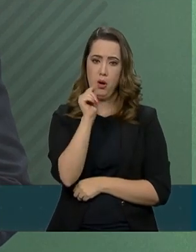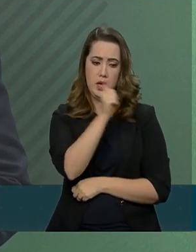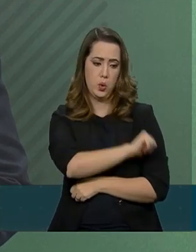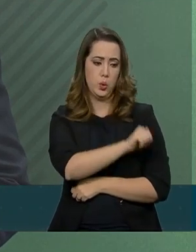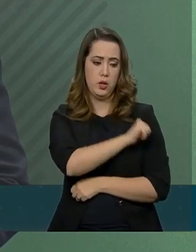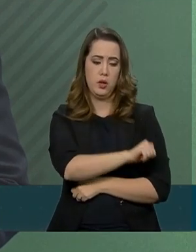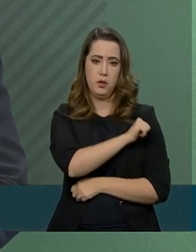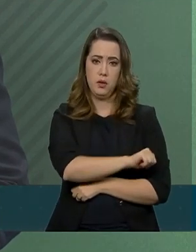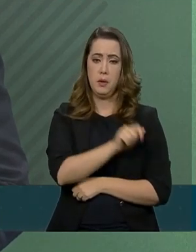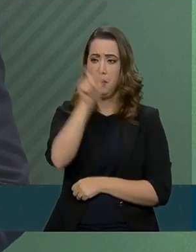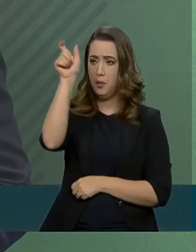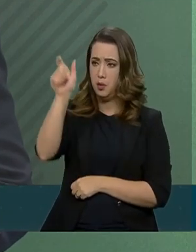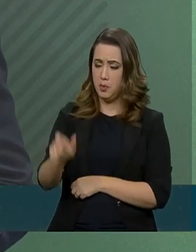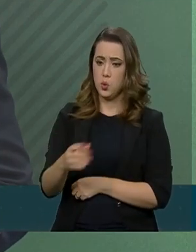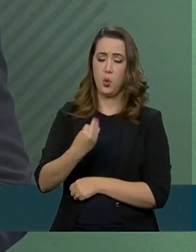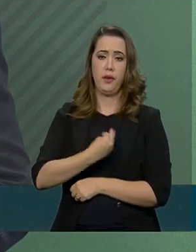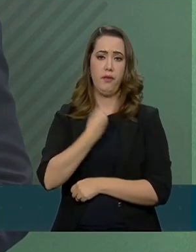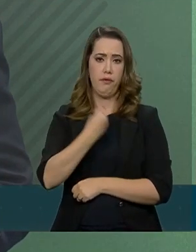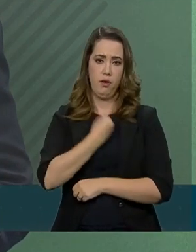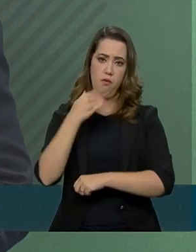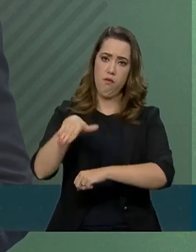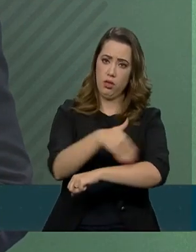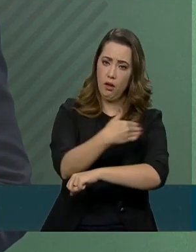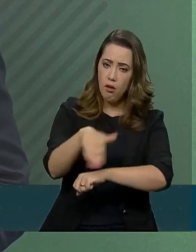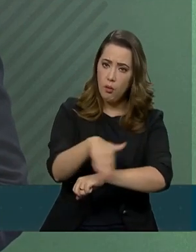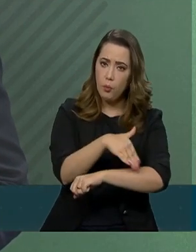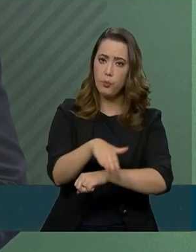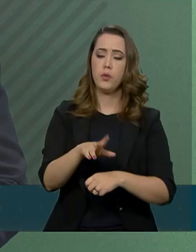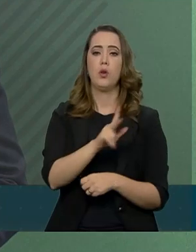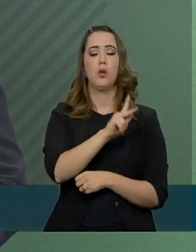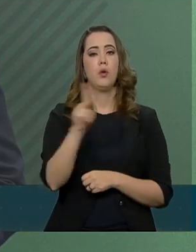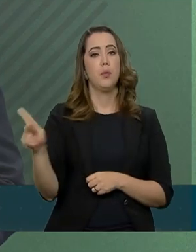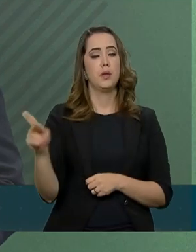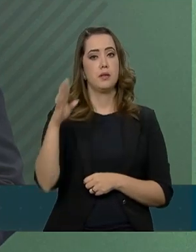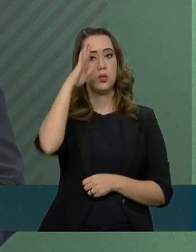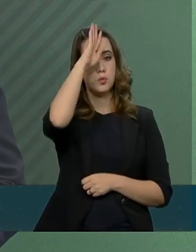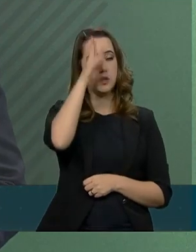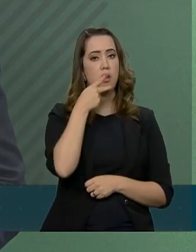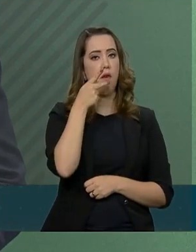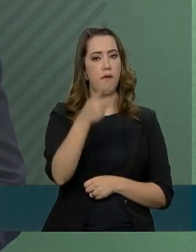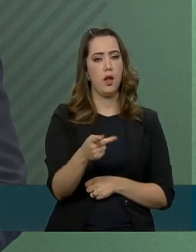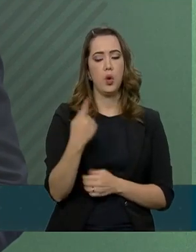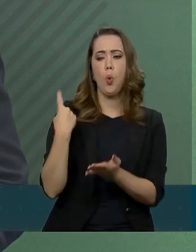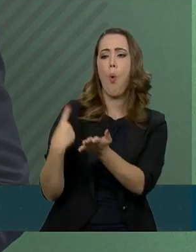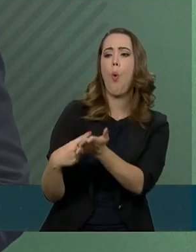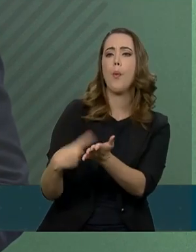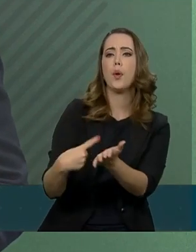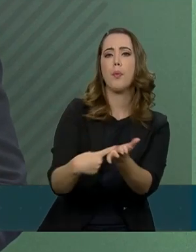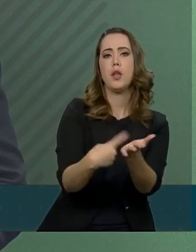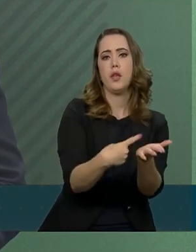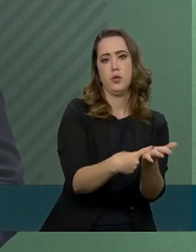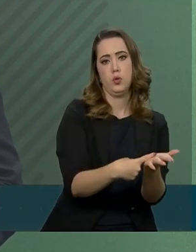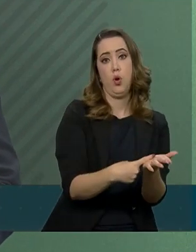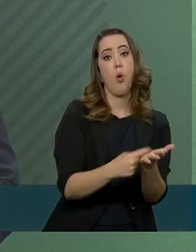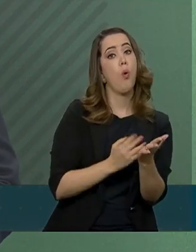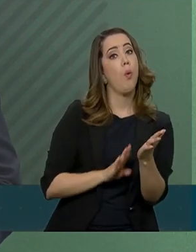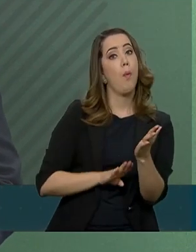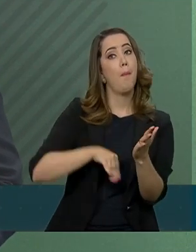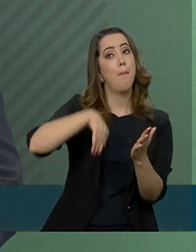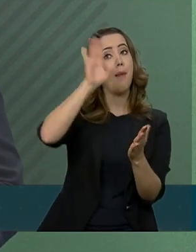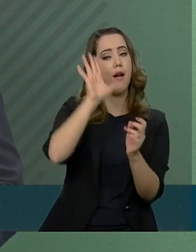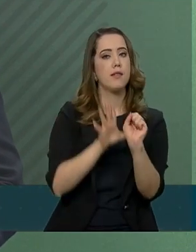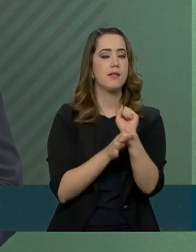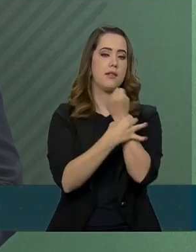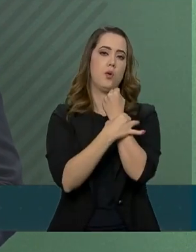pessoa moradora de rua, o presidente quer adiantar o seu comprometimento com o aumento da segurança